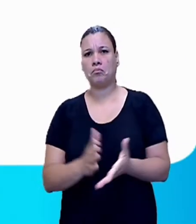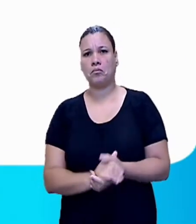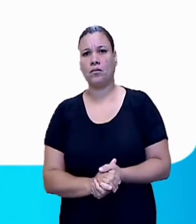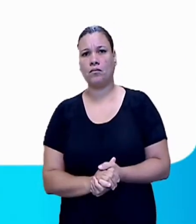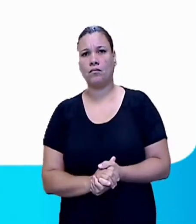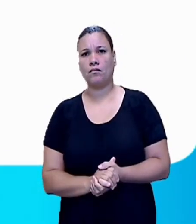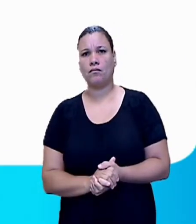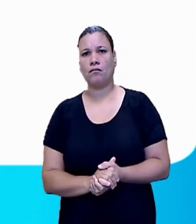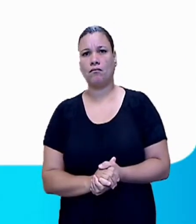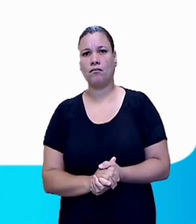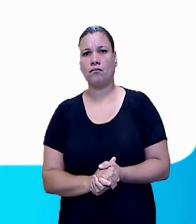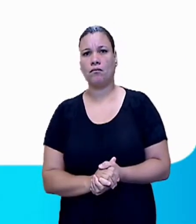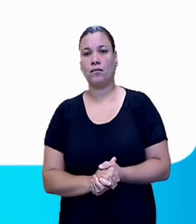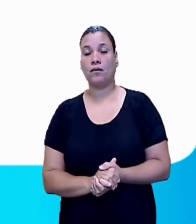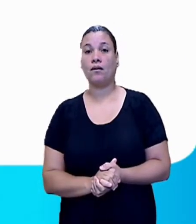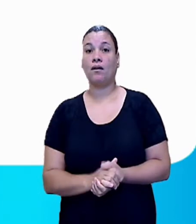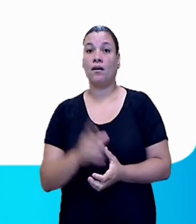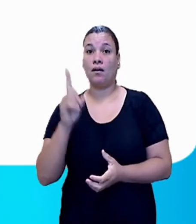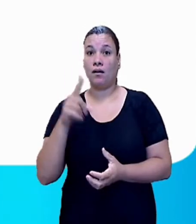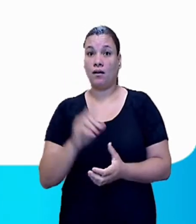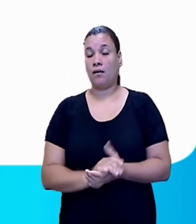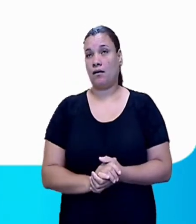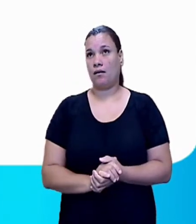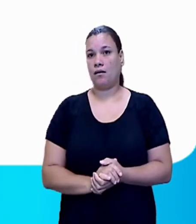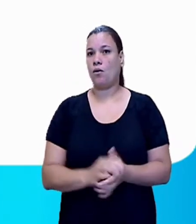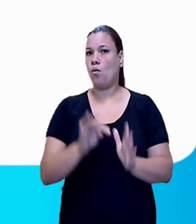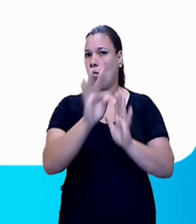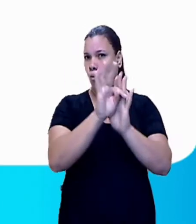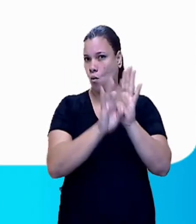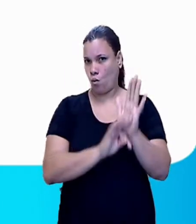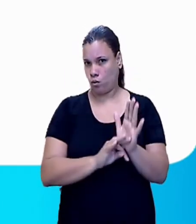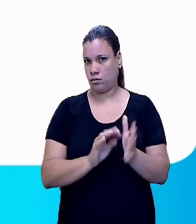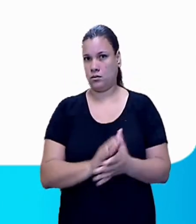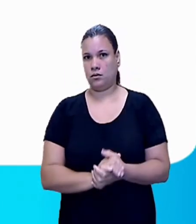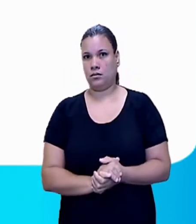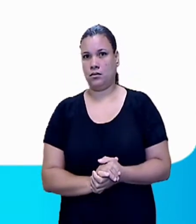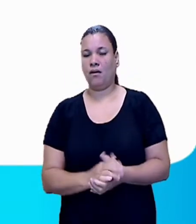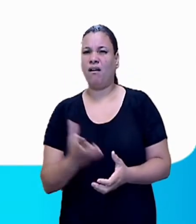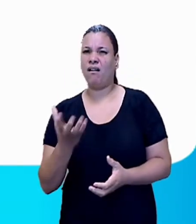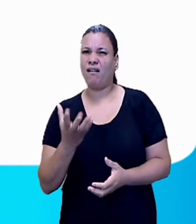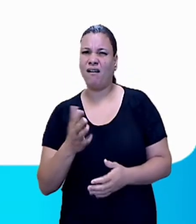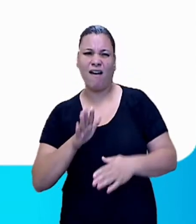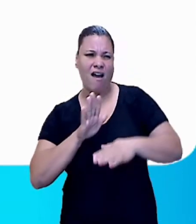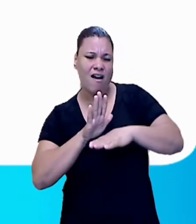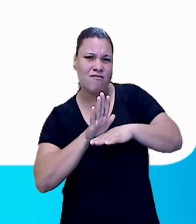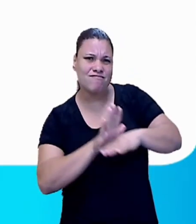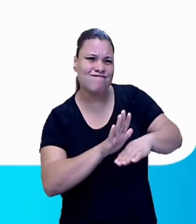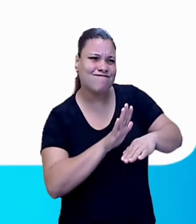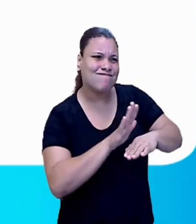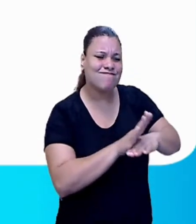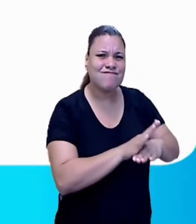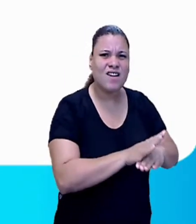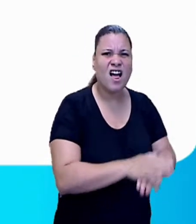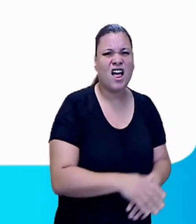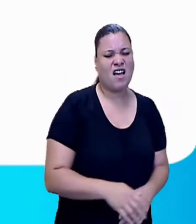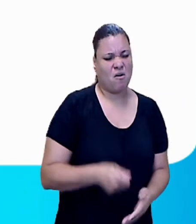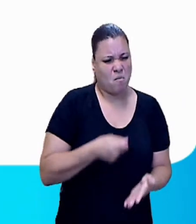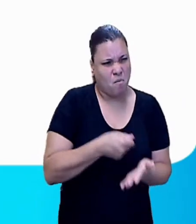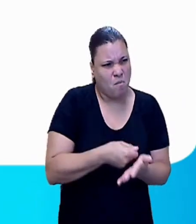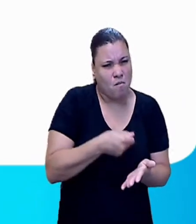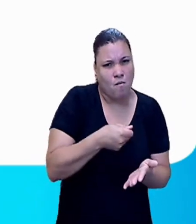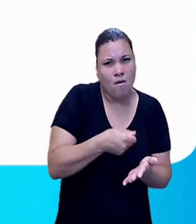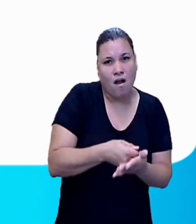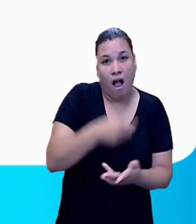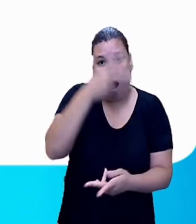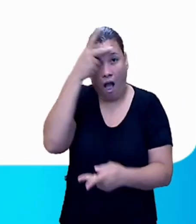ele pretende convencer o leitor sobre algo. Isso é um gênero textual que